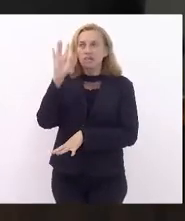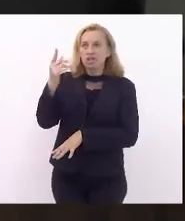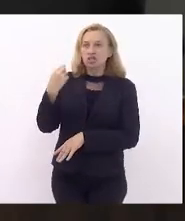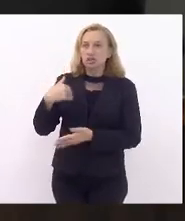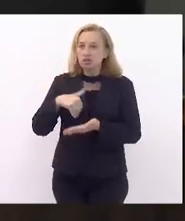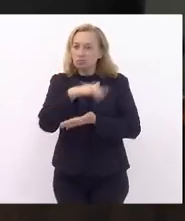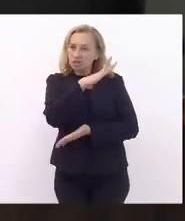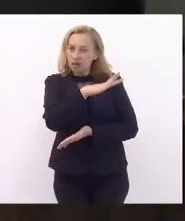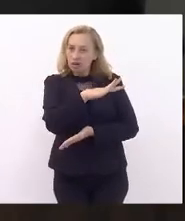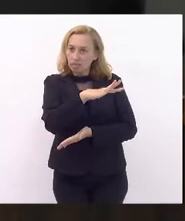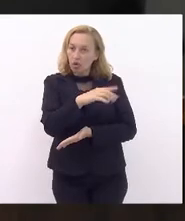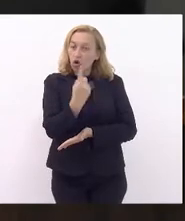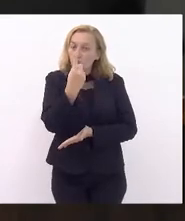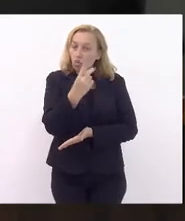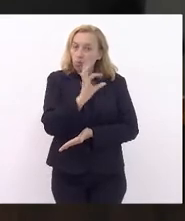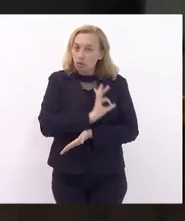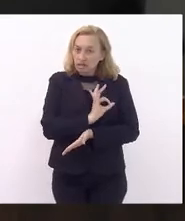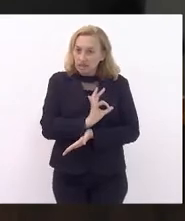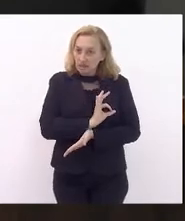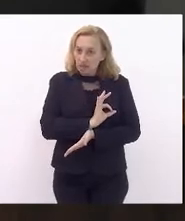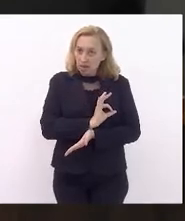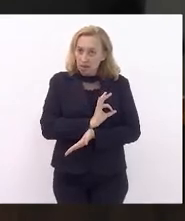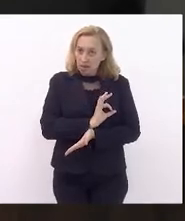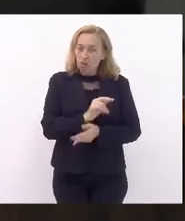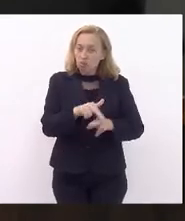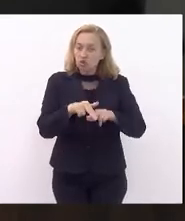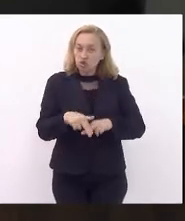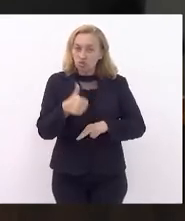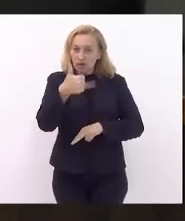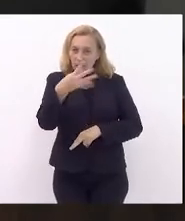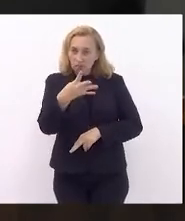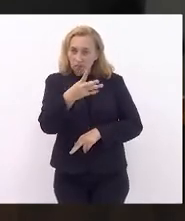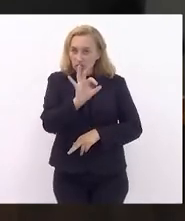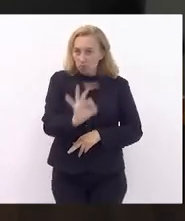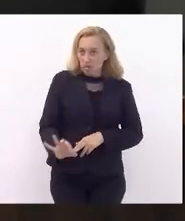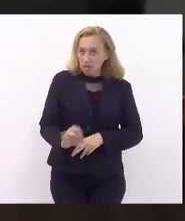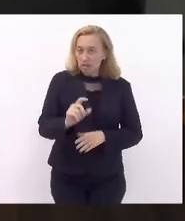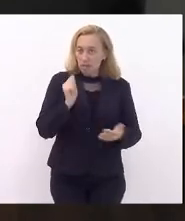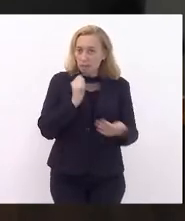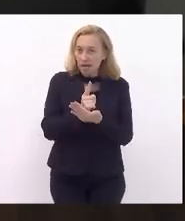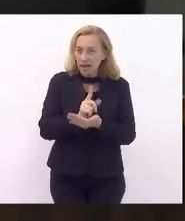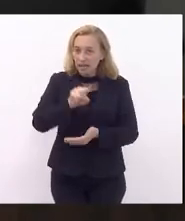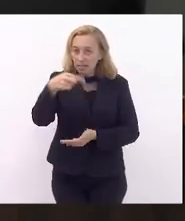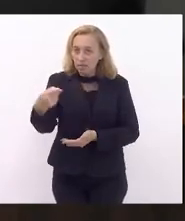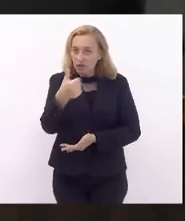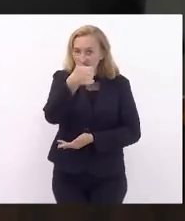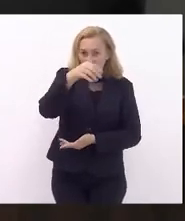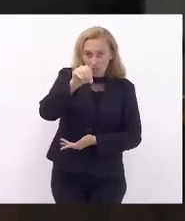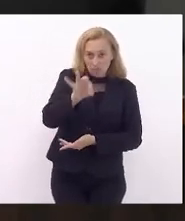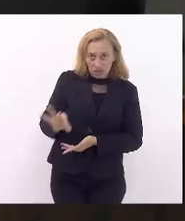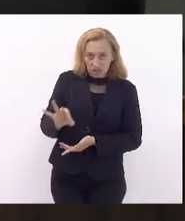embora um policial por conta de 14% e você tem que pagar depois 100%